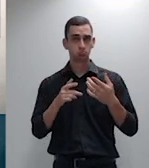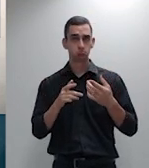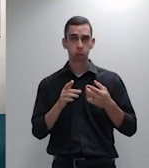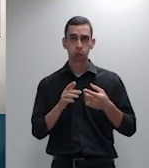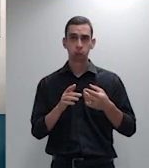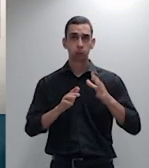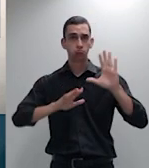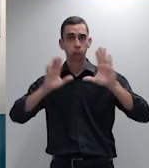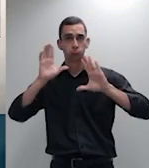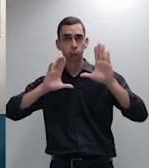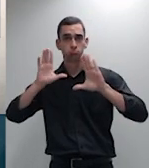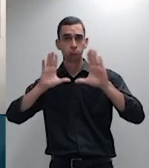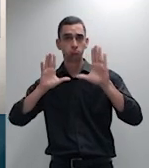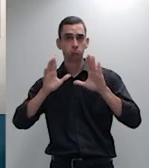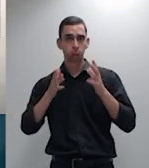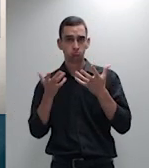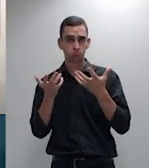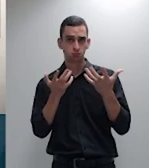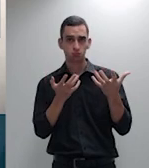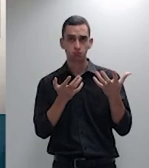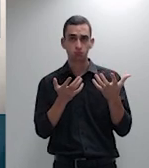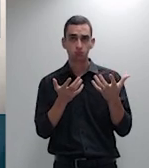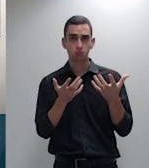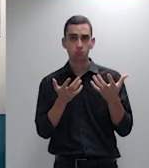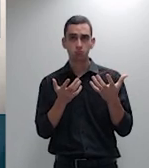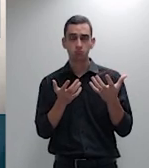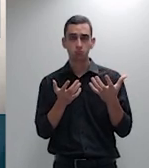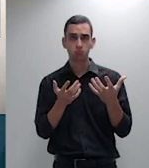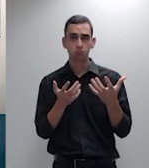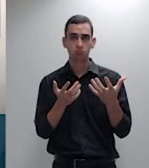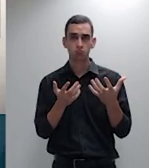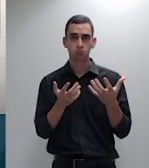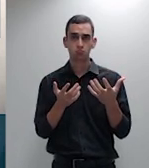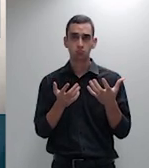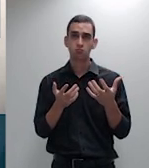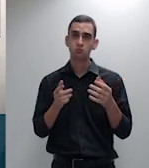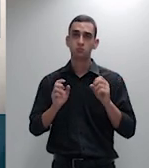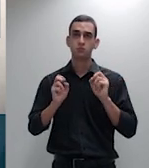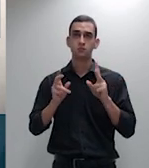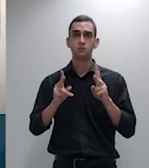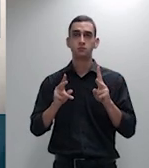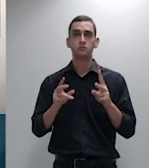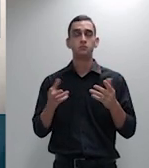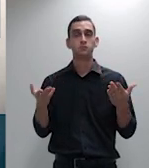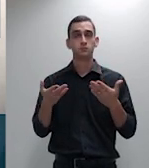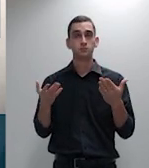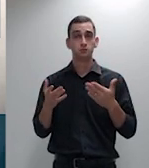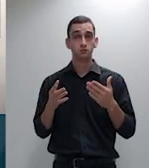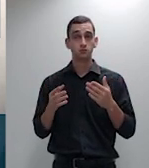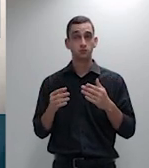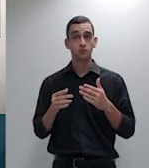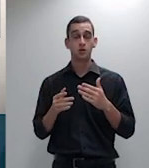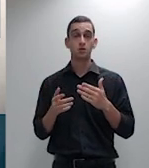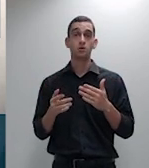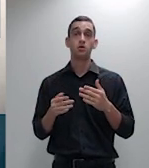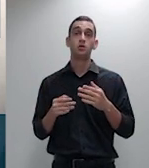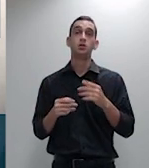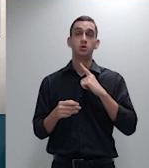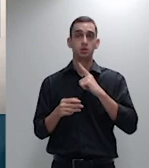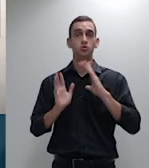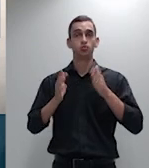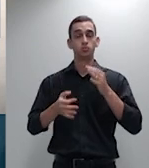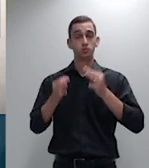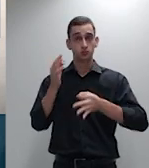proclamo portanto o resultado parcial é prosseguindo no julgamento após o voto vista